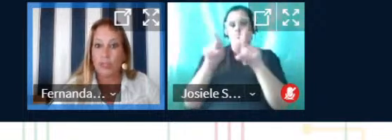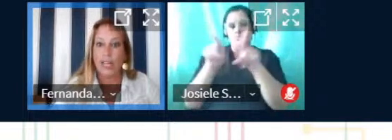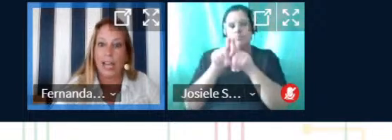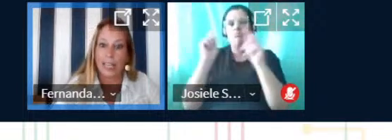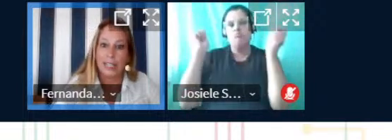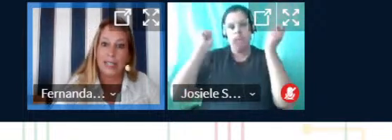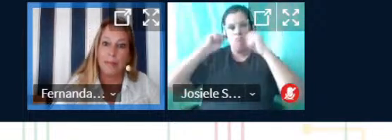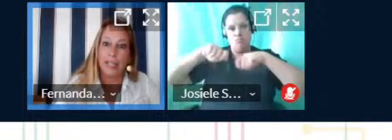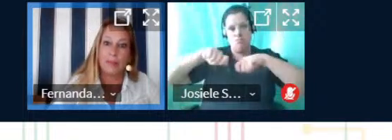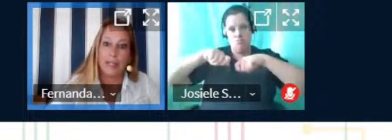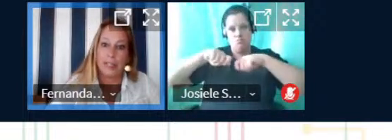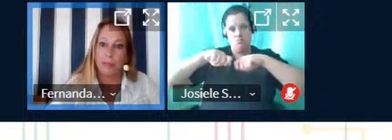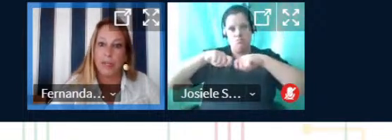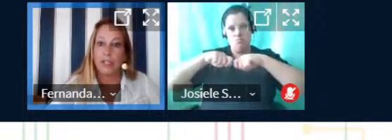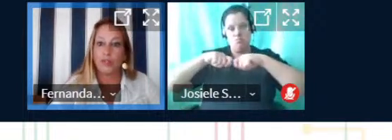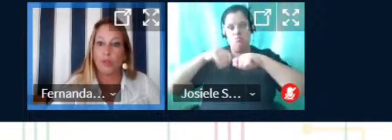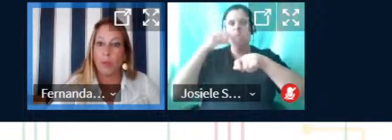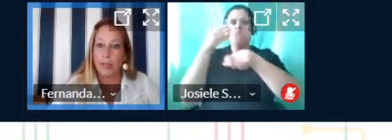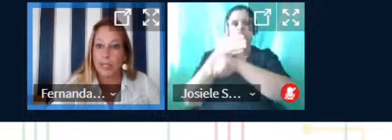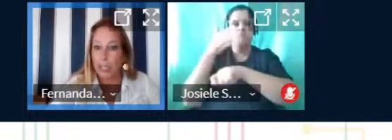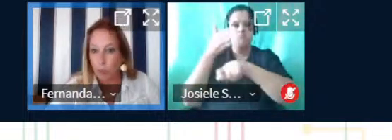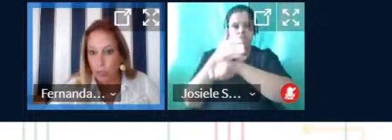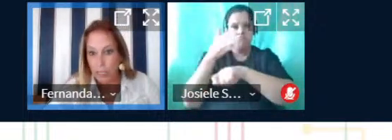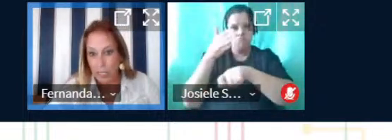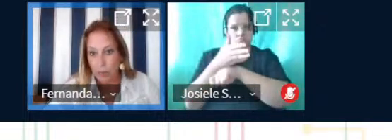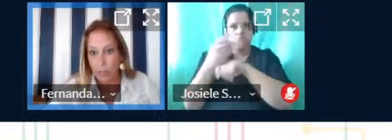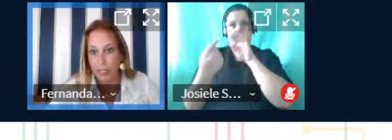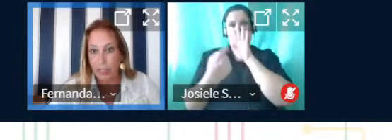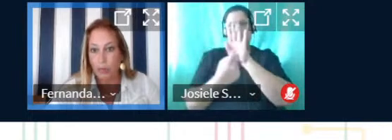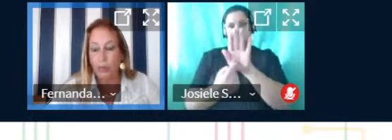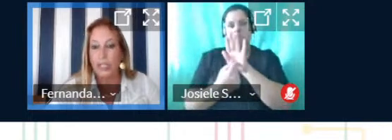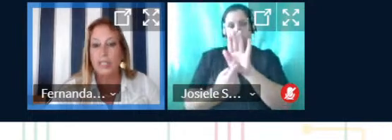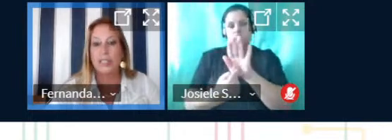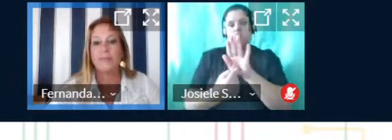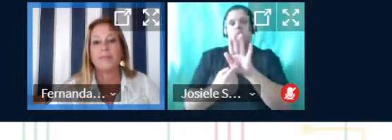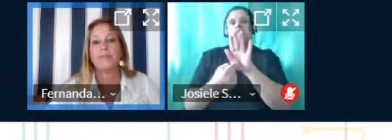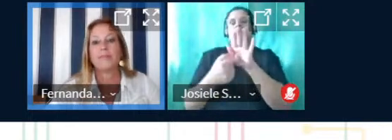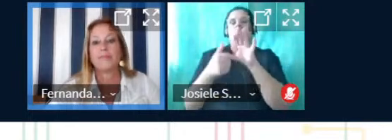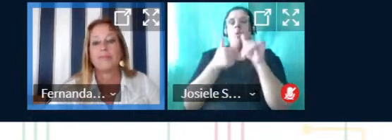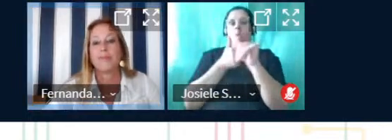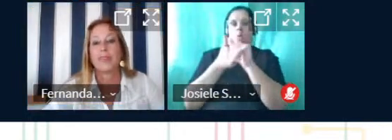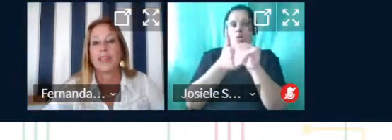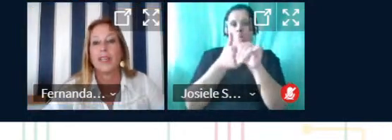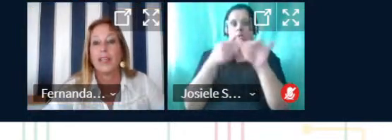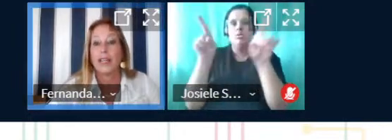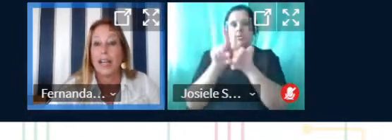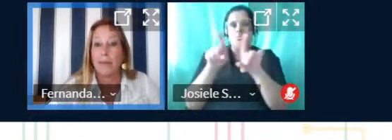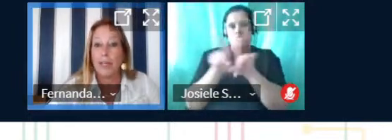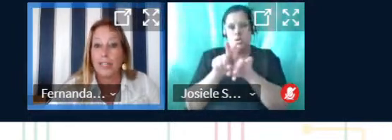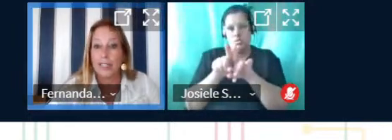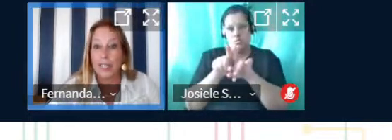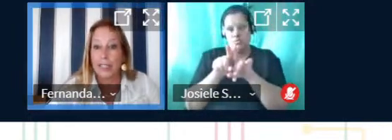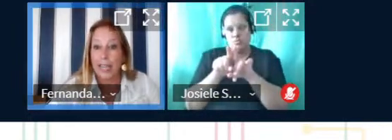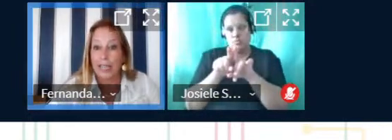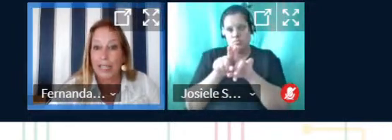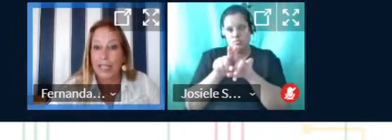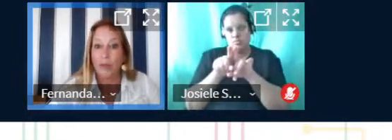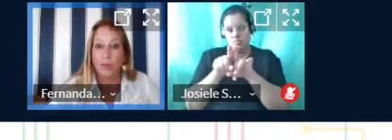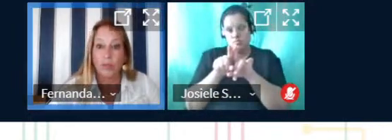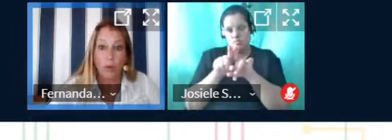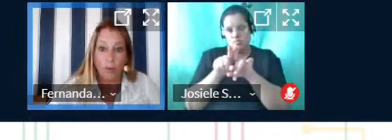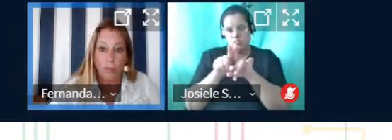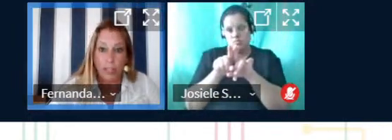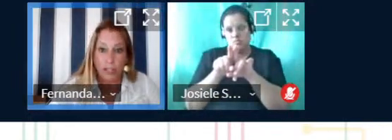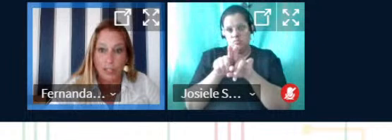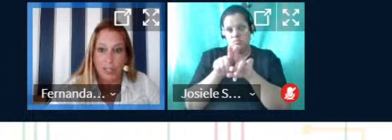permitidos àqueles demais participantes como apresentadores e orientadores. Cabe ainda salientar